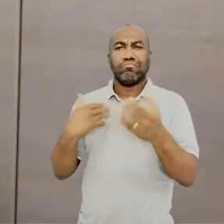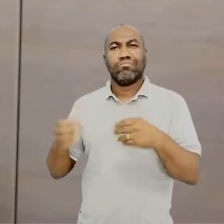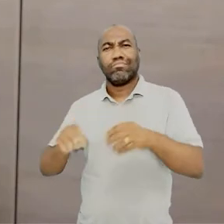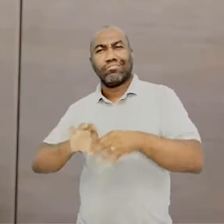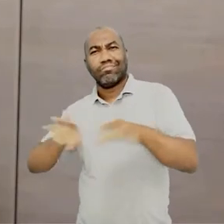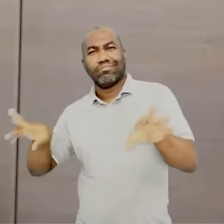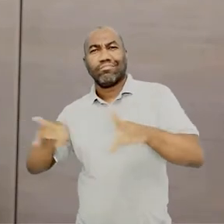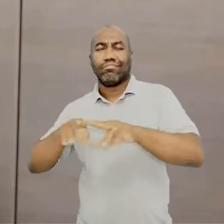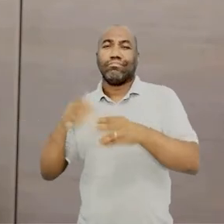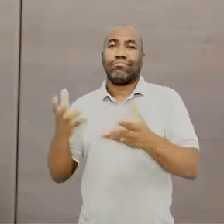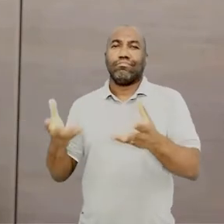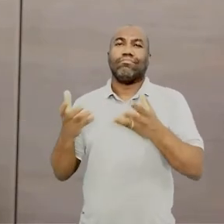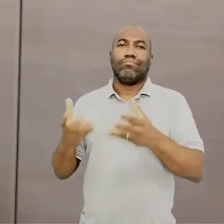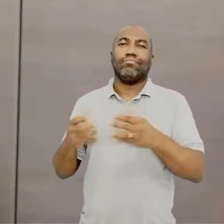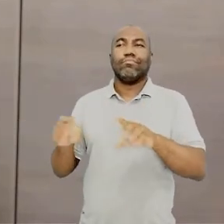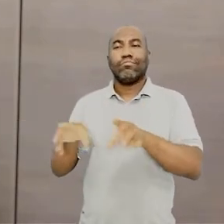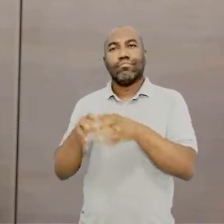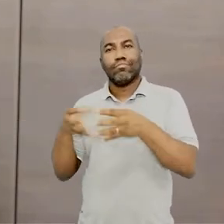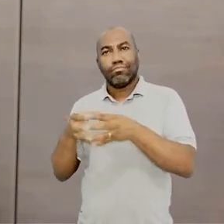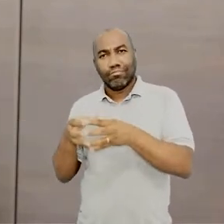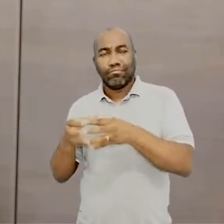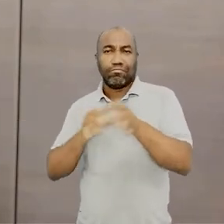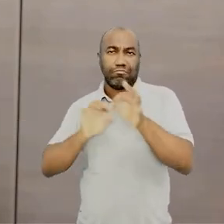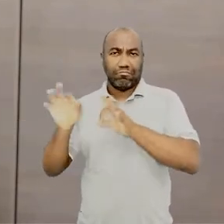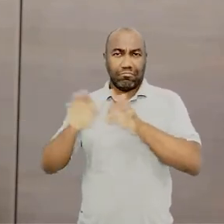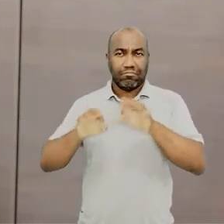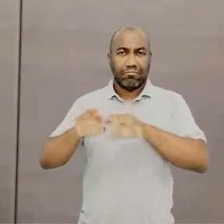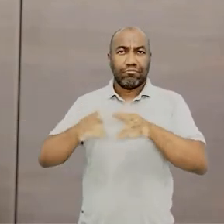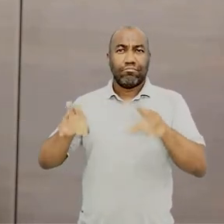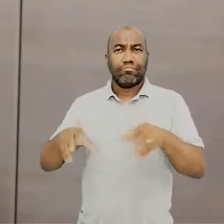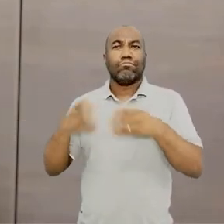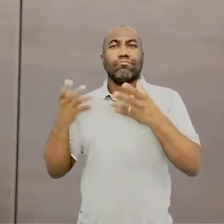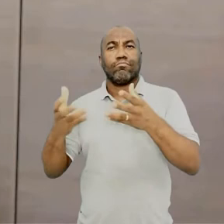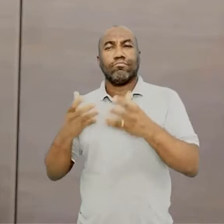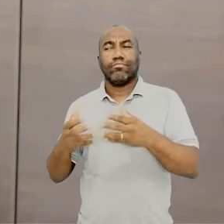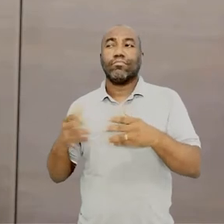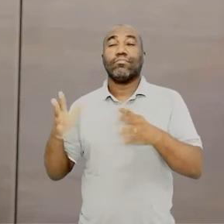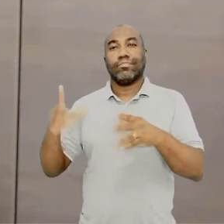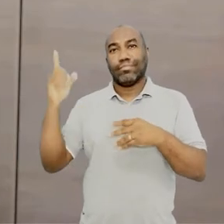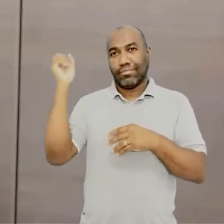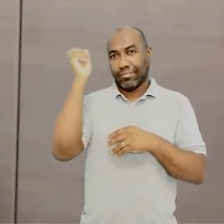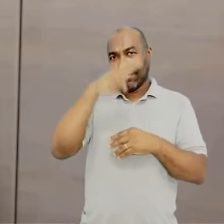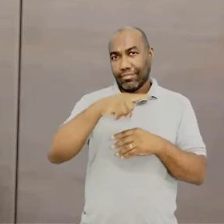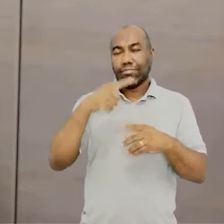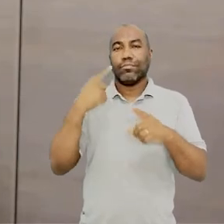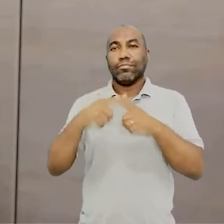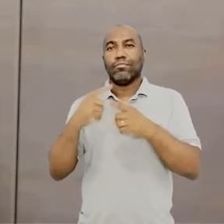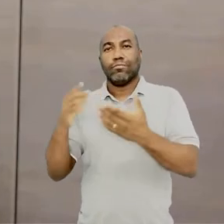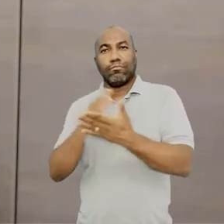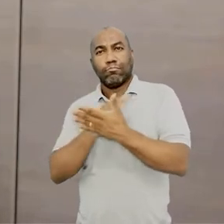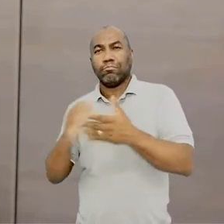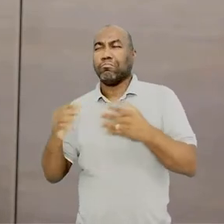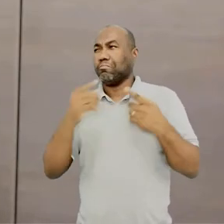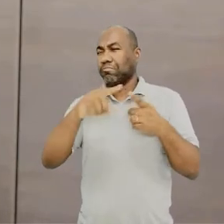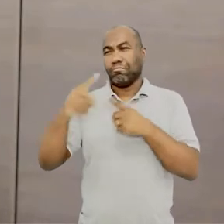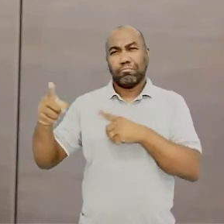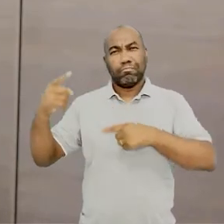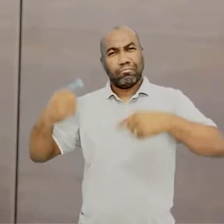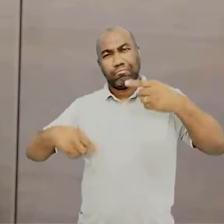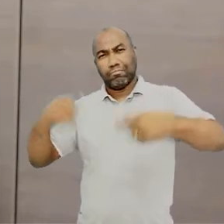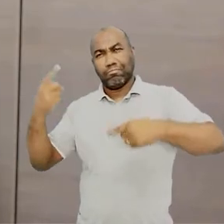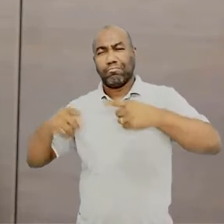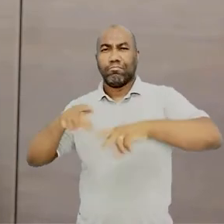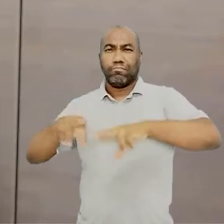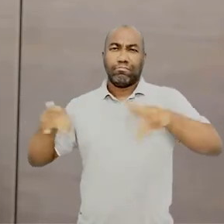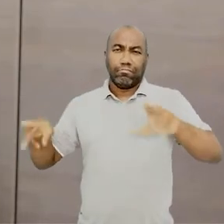essa alegria que existe da irreverência, ele vai ser contra as regras. Então, ele vai ao extremo. Ele não tem